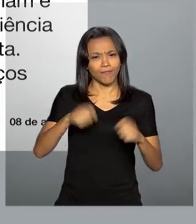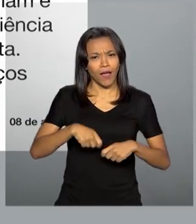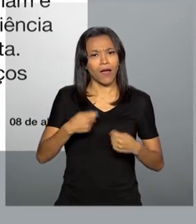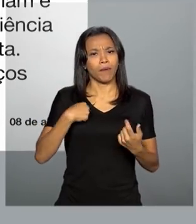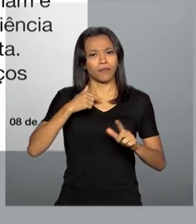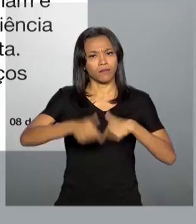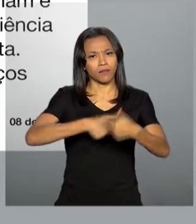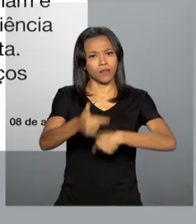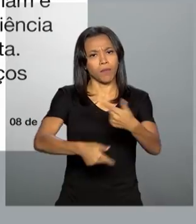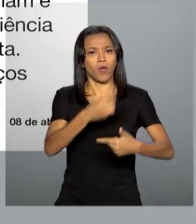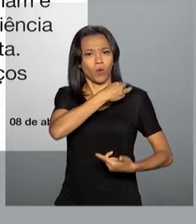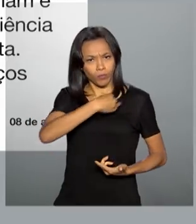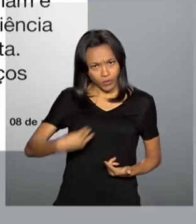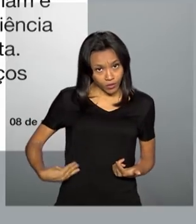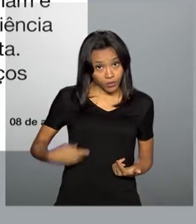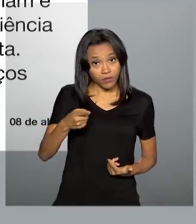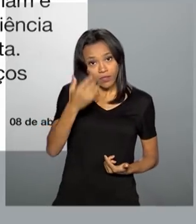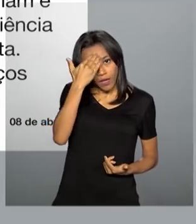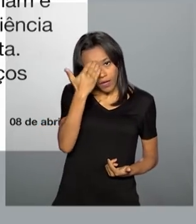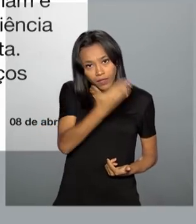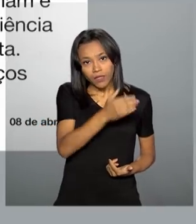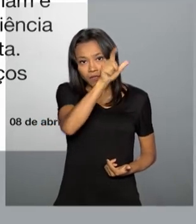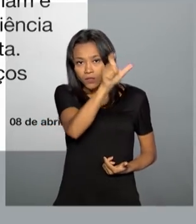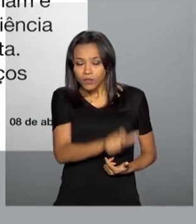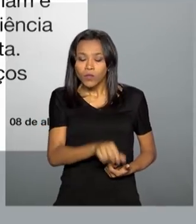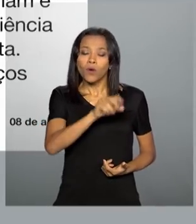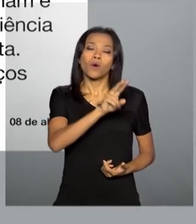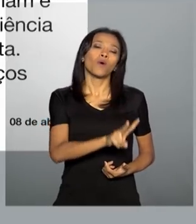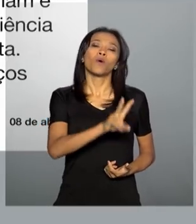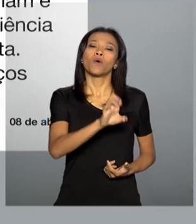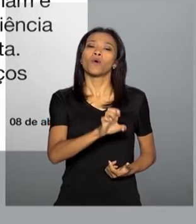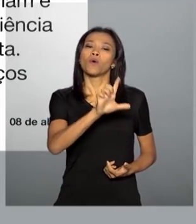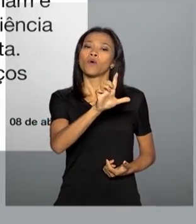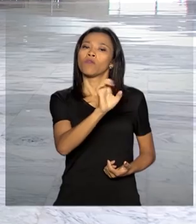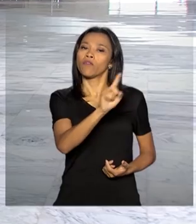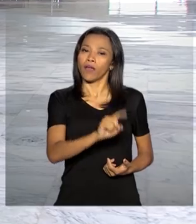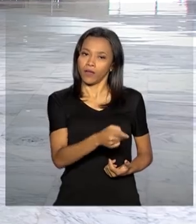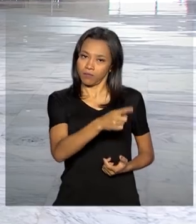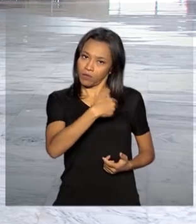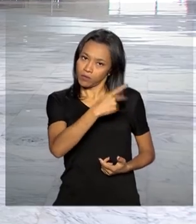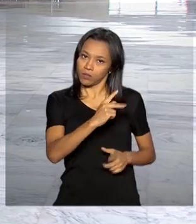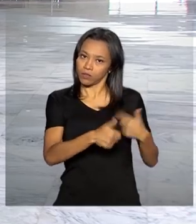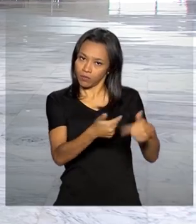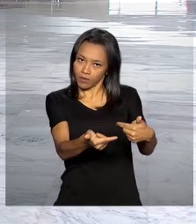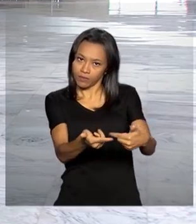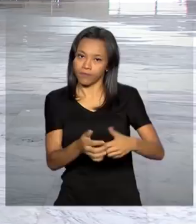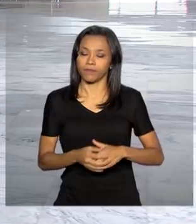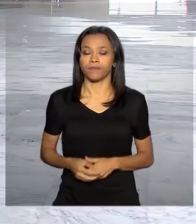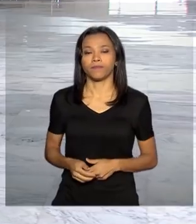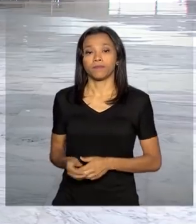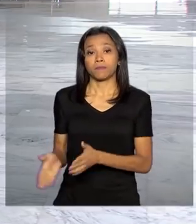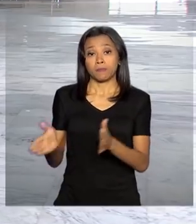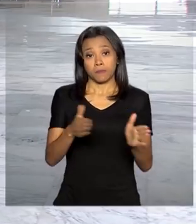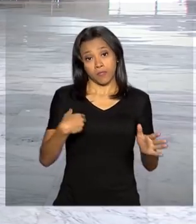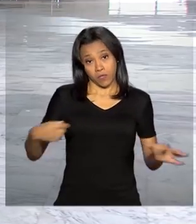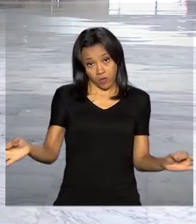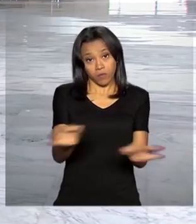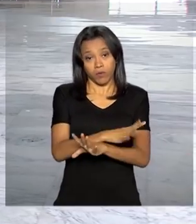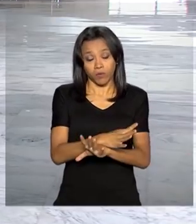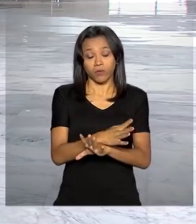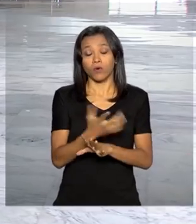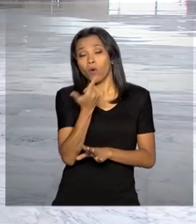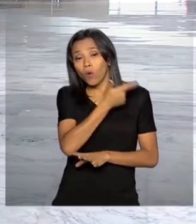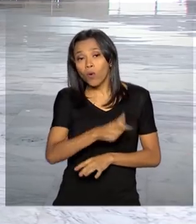pasta. E agradeceu ao professor Vélez Rodrigues pelos serviços prestados. E nós ficamos por aqui.